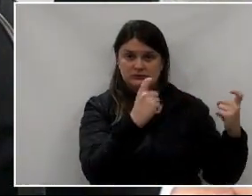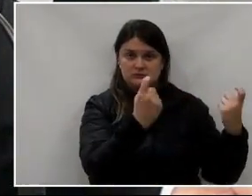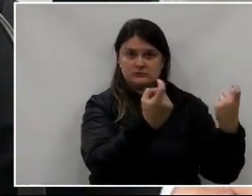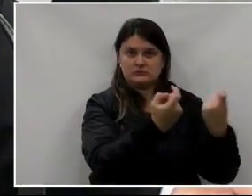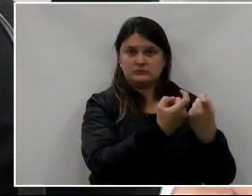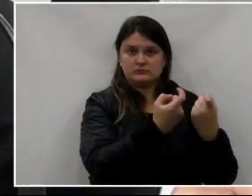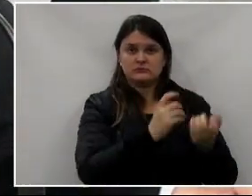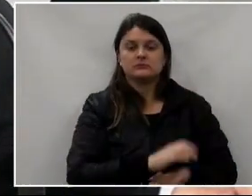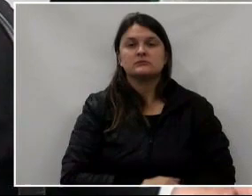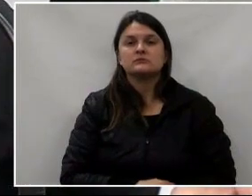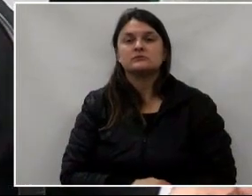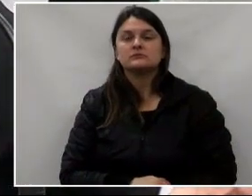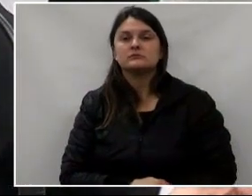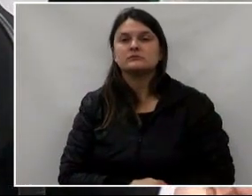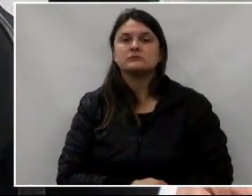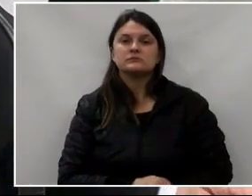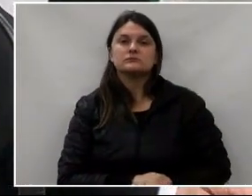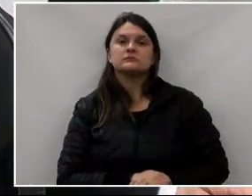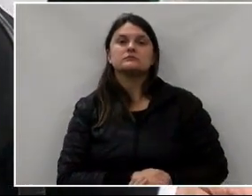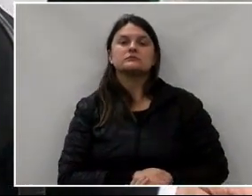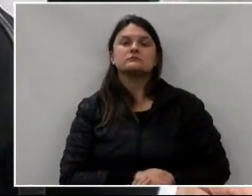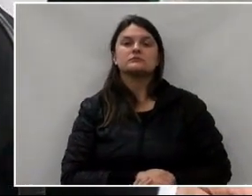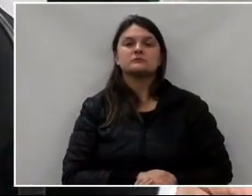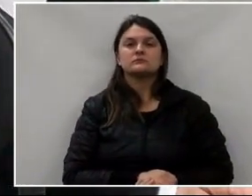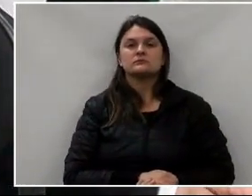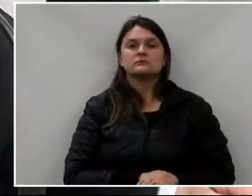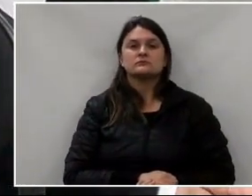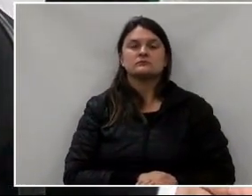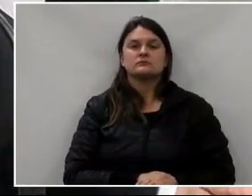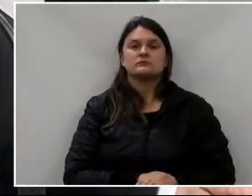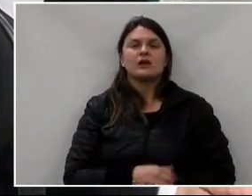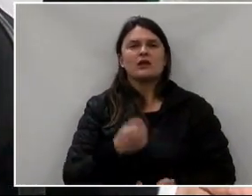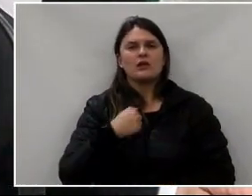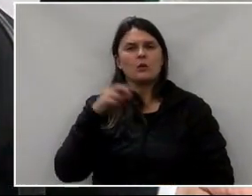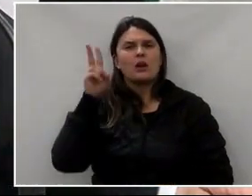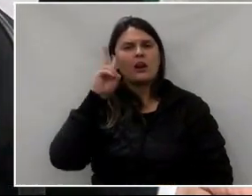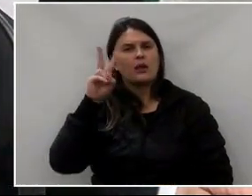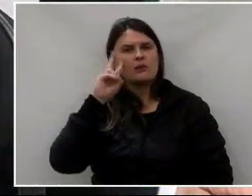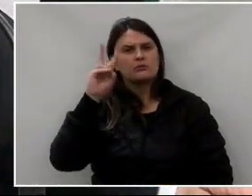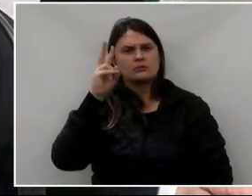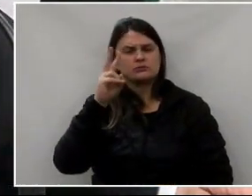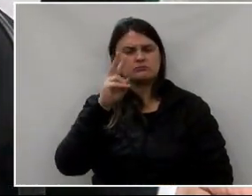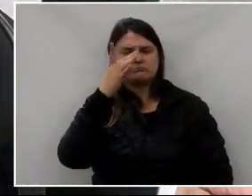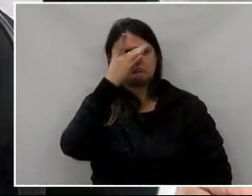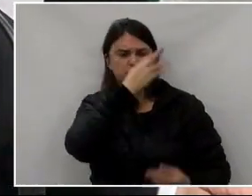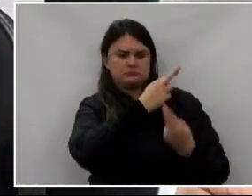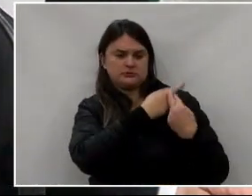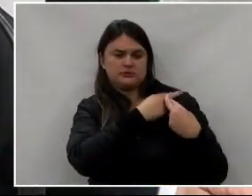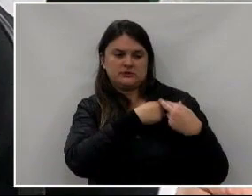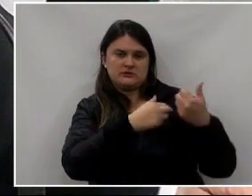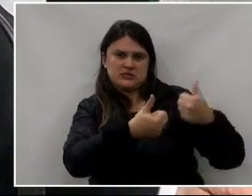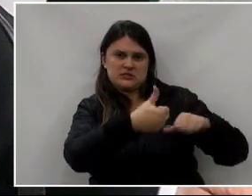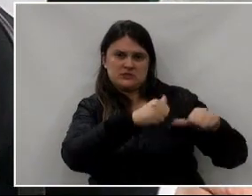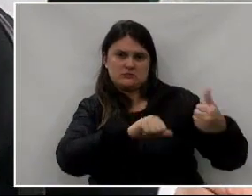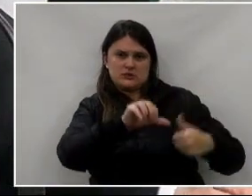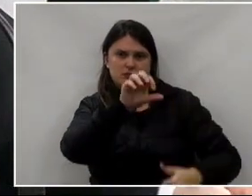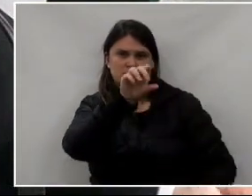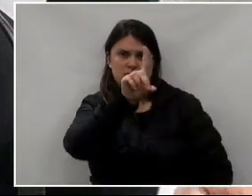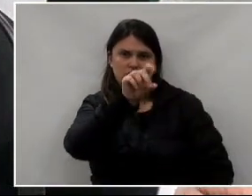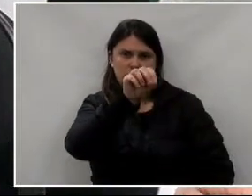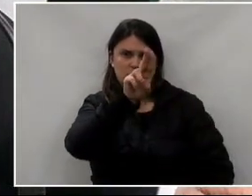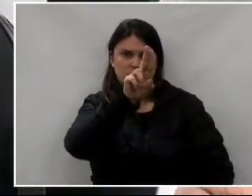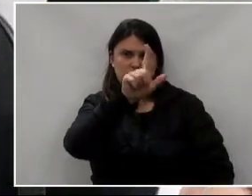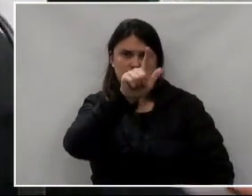Espaço da Cultura, onde eu me lembro que o químico da Secretaria do Meio Ambiente, o Douglas Benício,